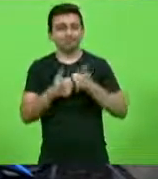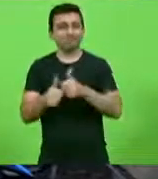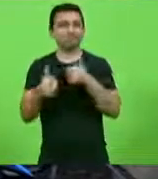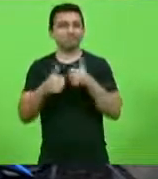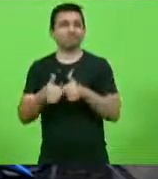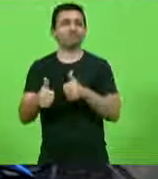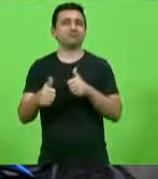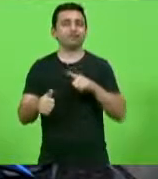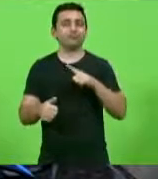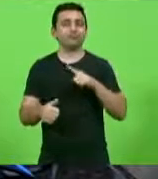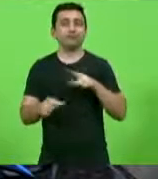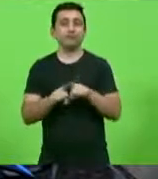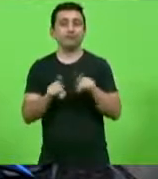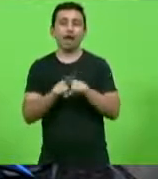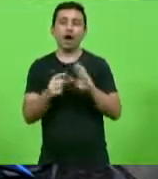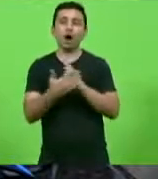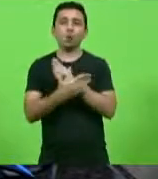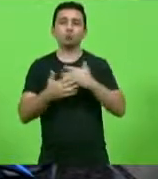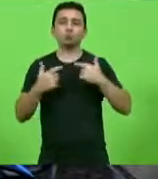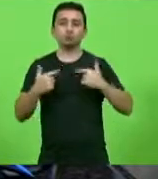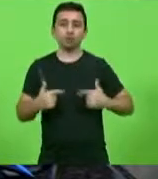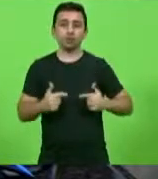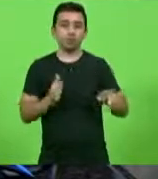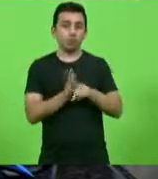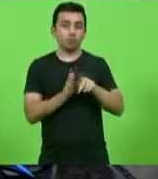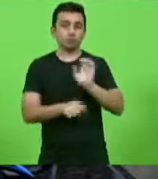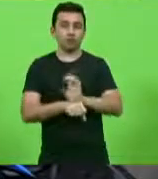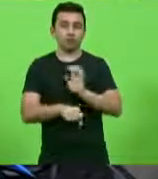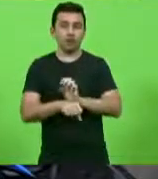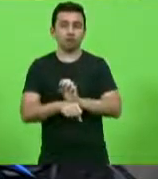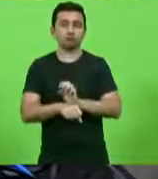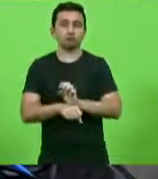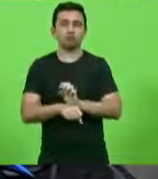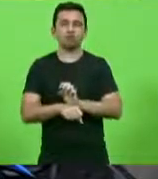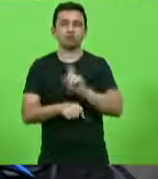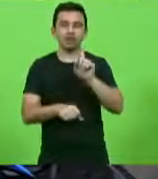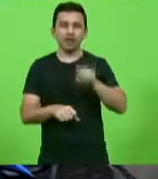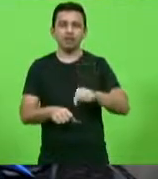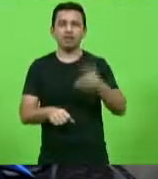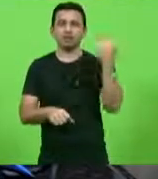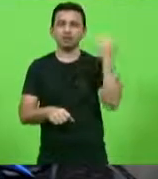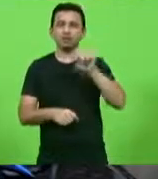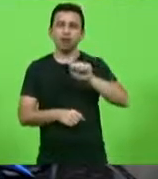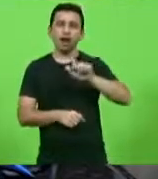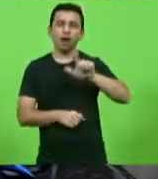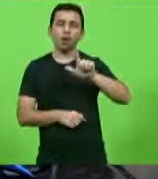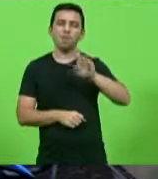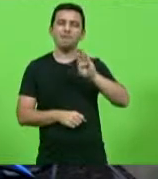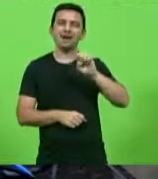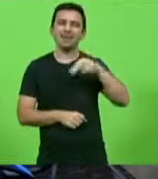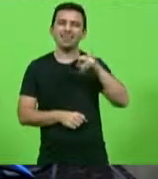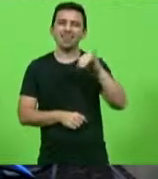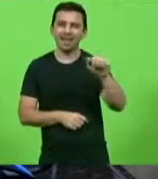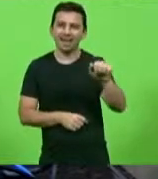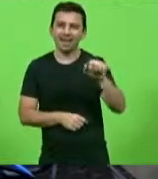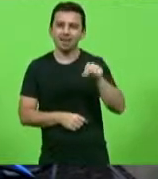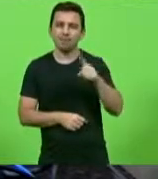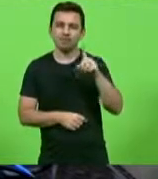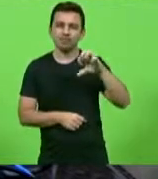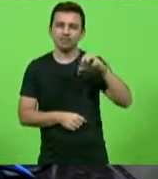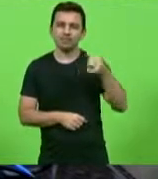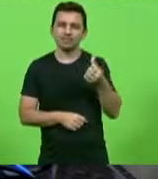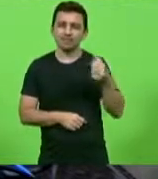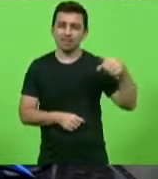Ou ainda, o ateísmo estatal, que foi uma política do regime da Albânia entre 1967 e